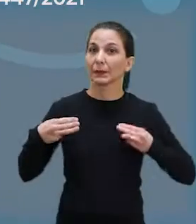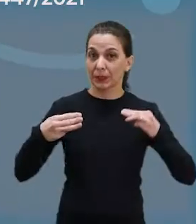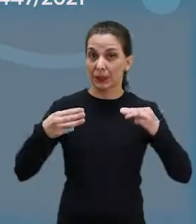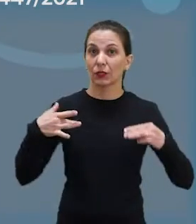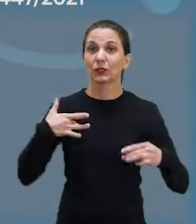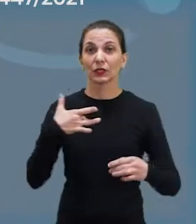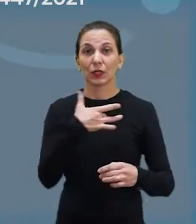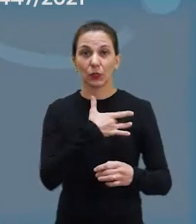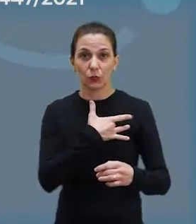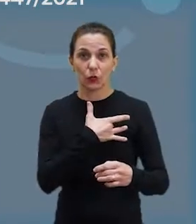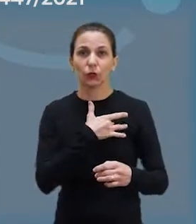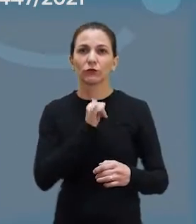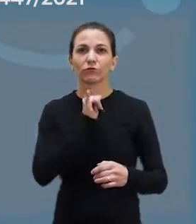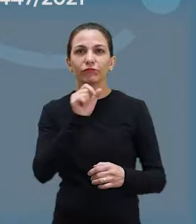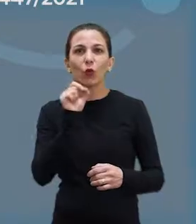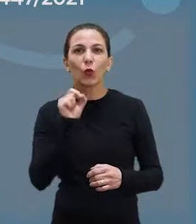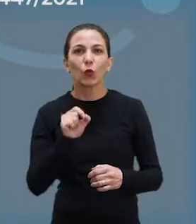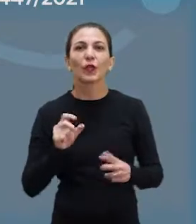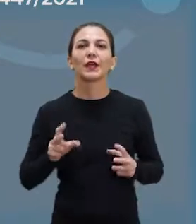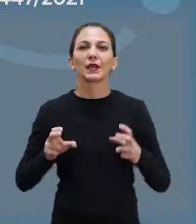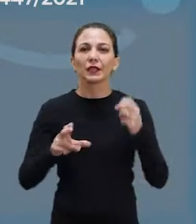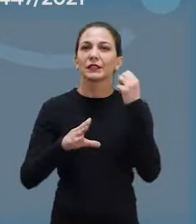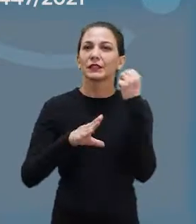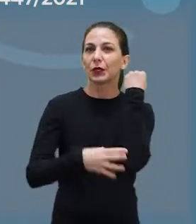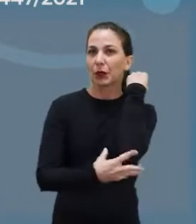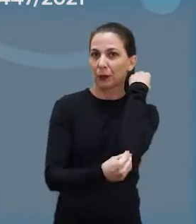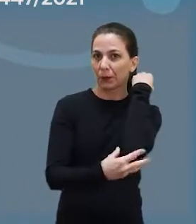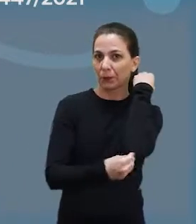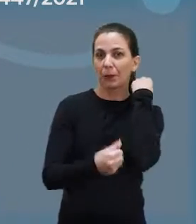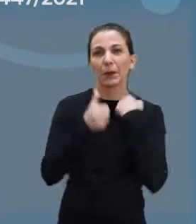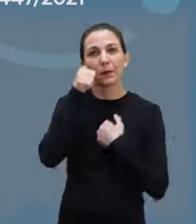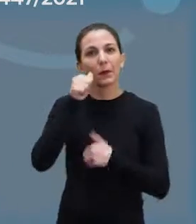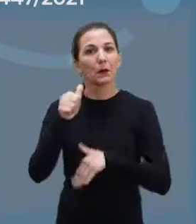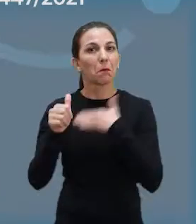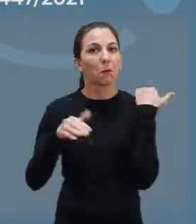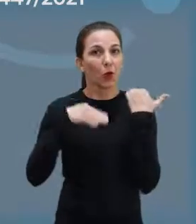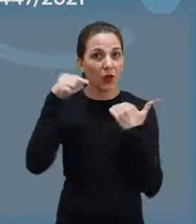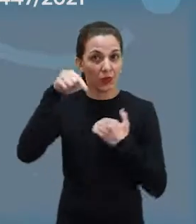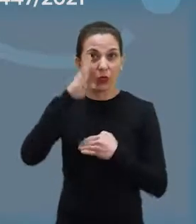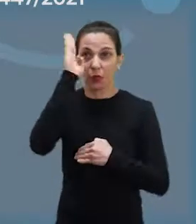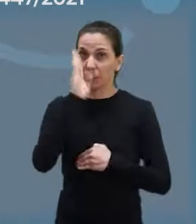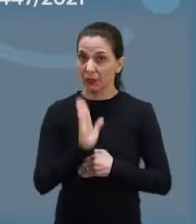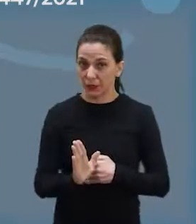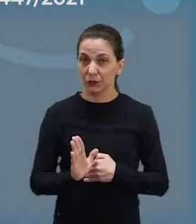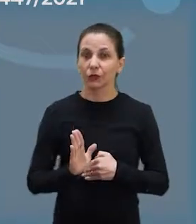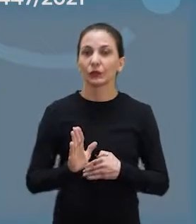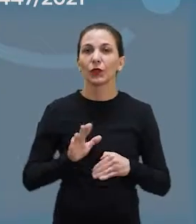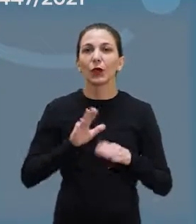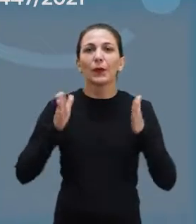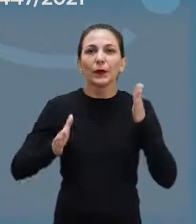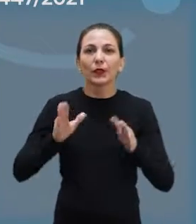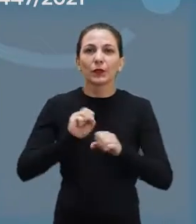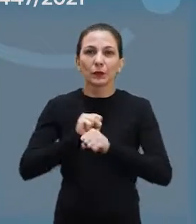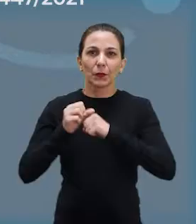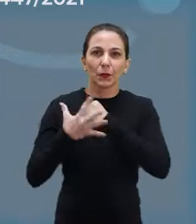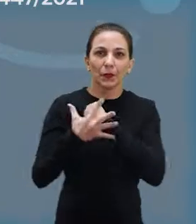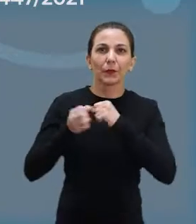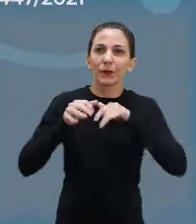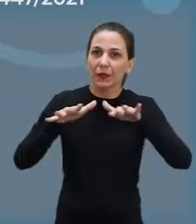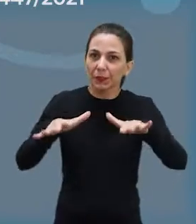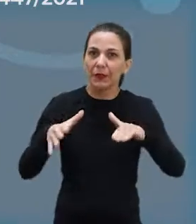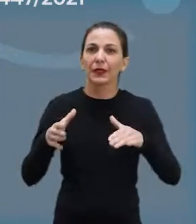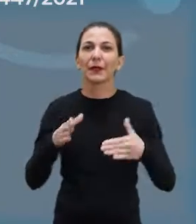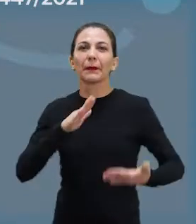Segundo o Ministério da Saúde, o câncer de mama é o câncer que mais mata mulheres no Brasil. E durante a pandemia, as mulheres